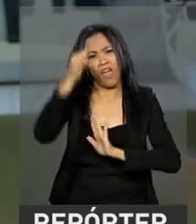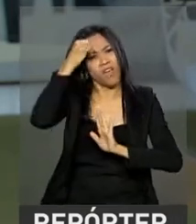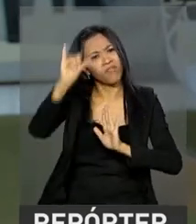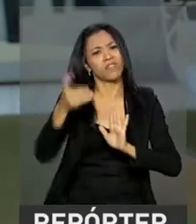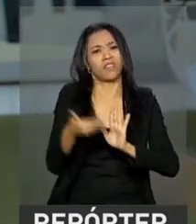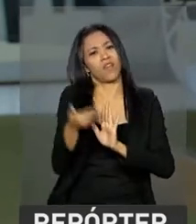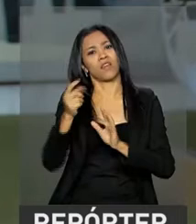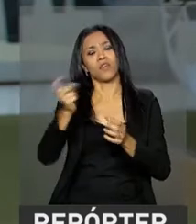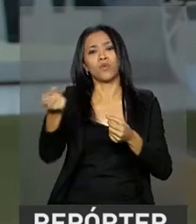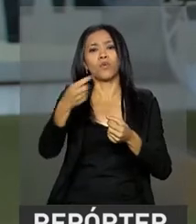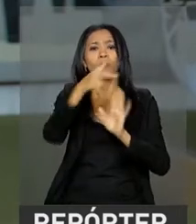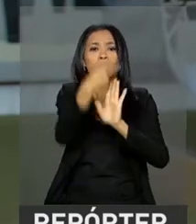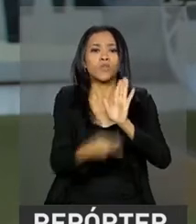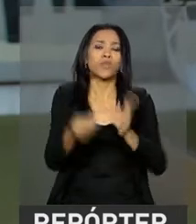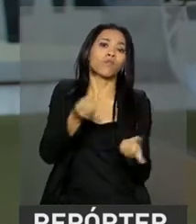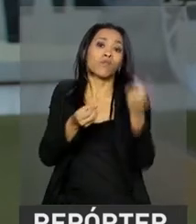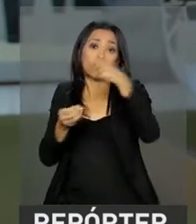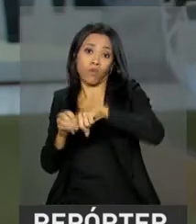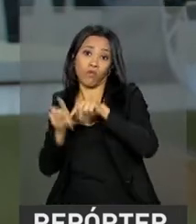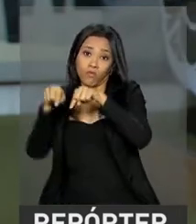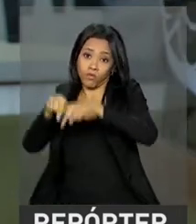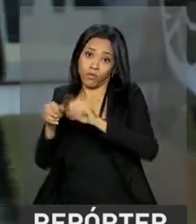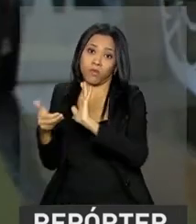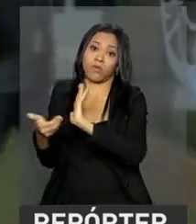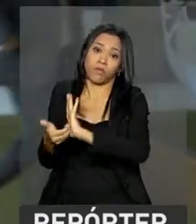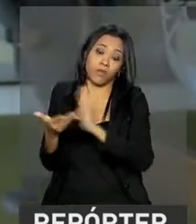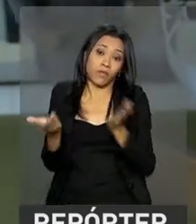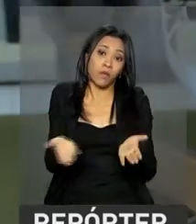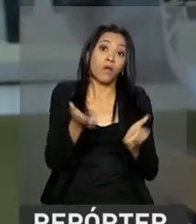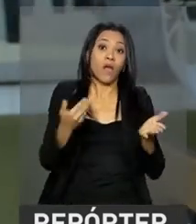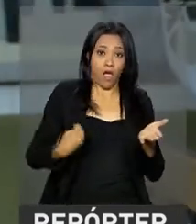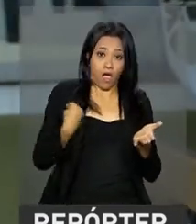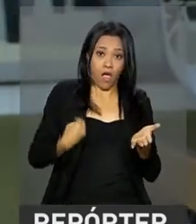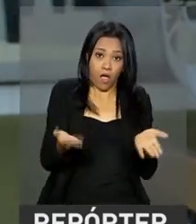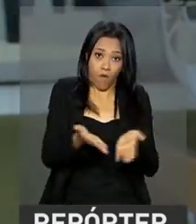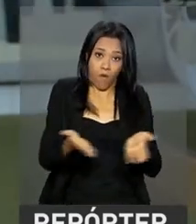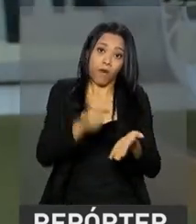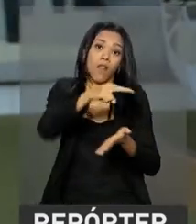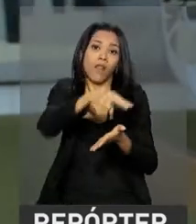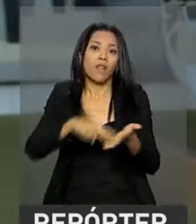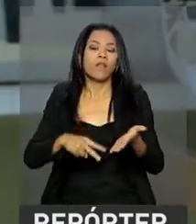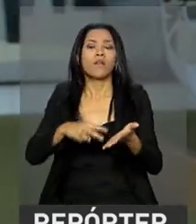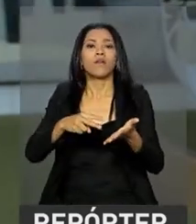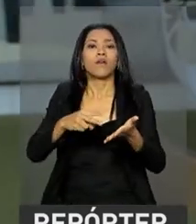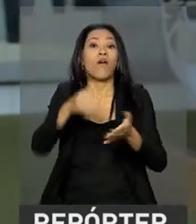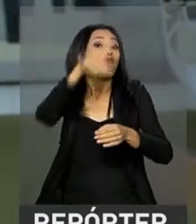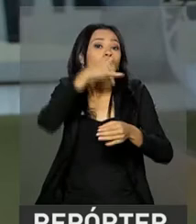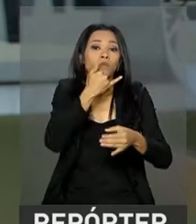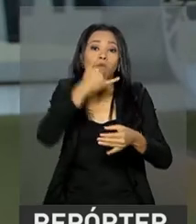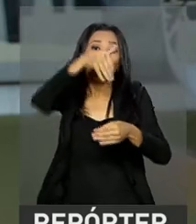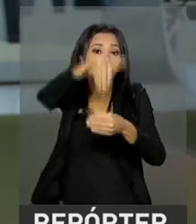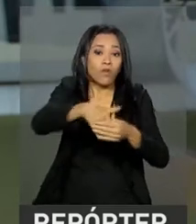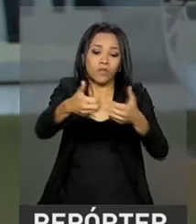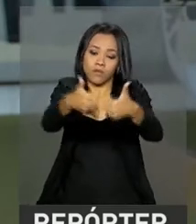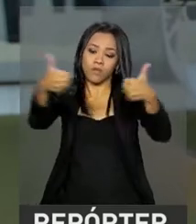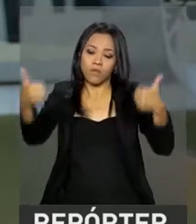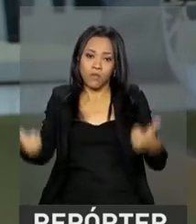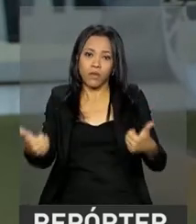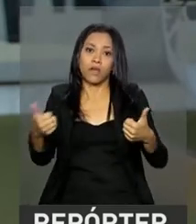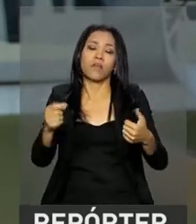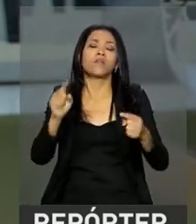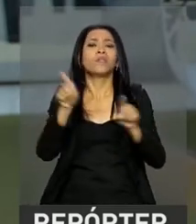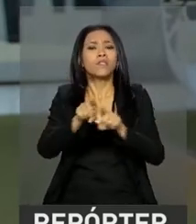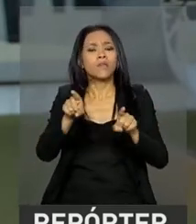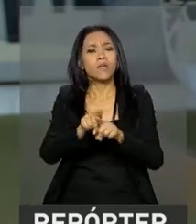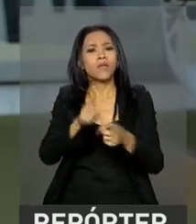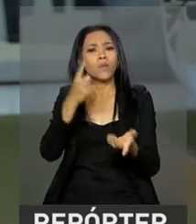projeto volte lá para a Câmara dos Deputados. Como eu falei, agora estão sendo lidos aí votos em separado, votos alternativos, e o acordo que